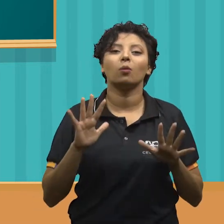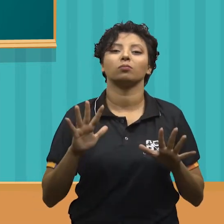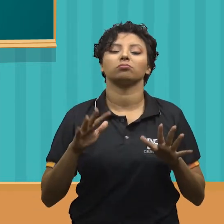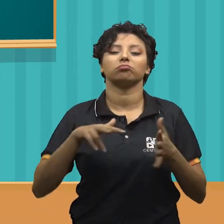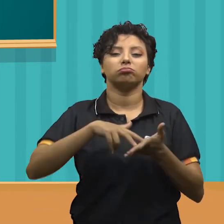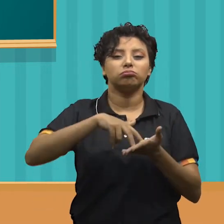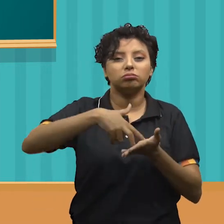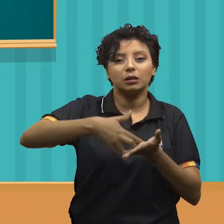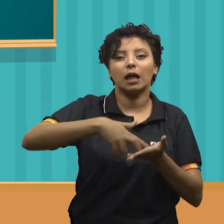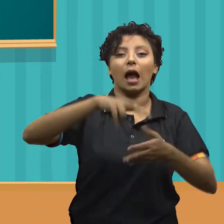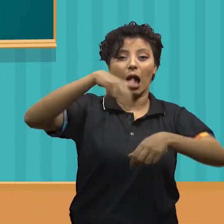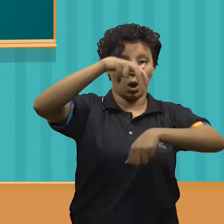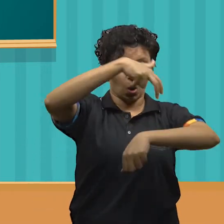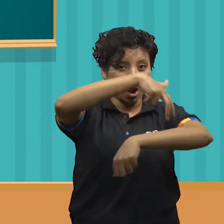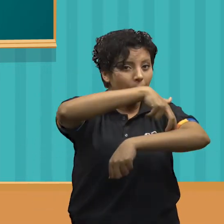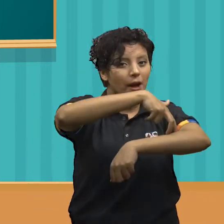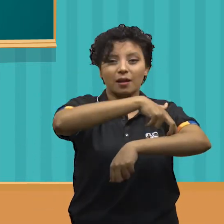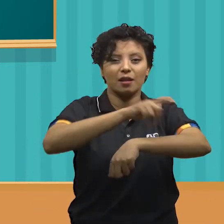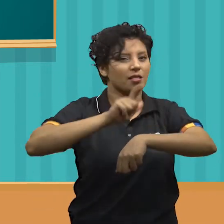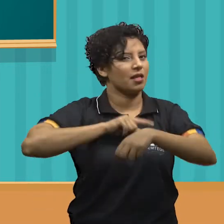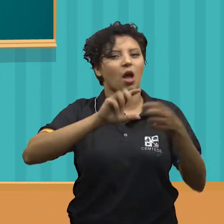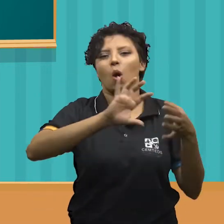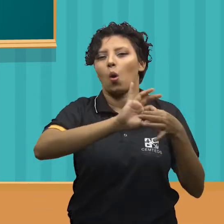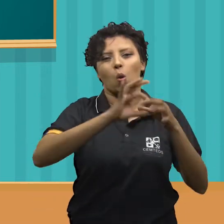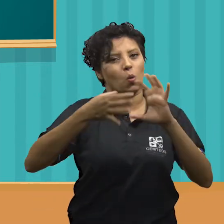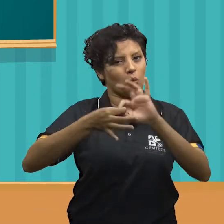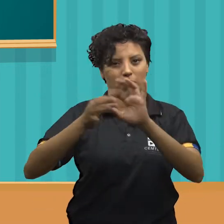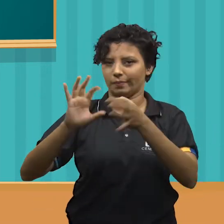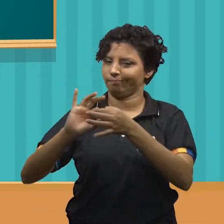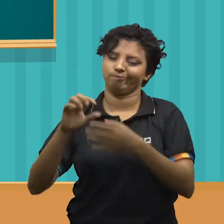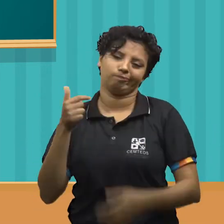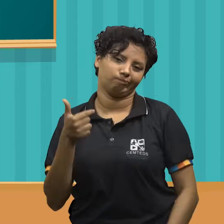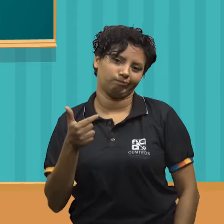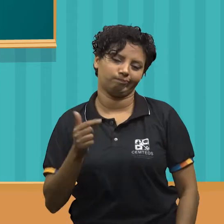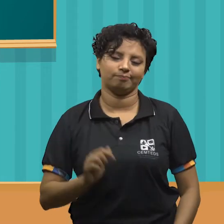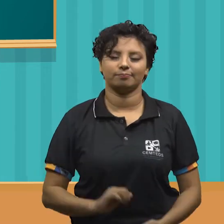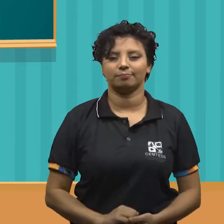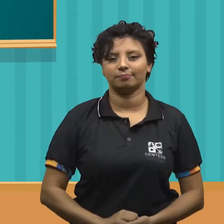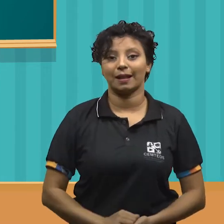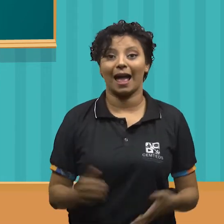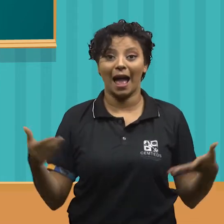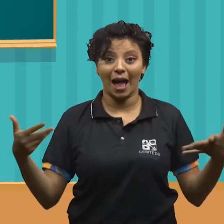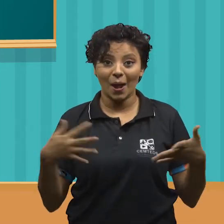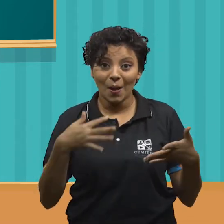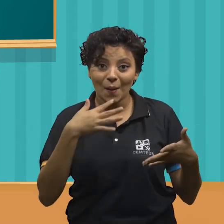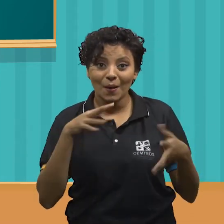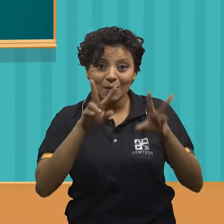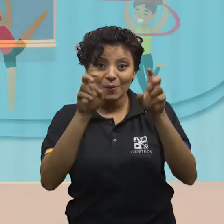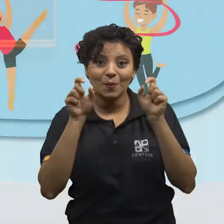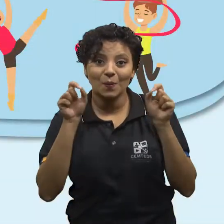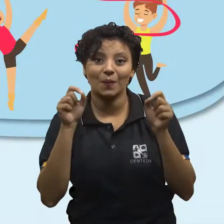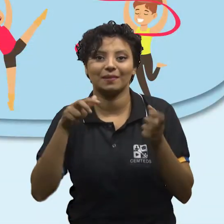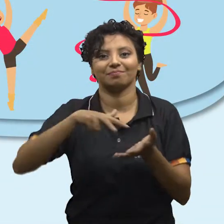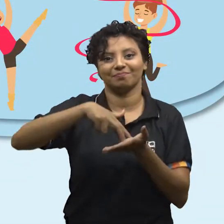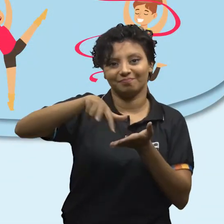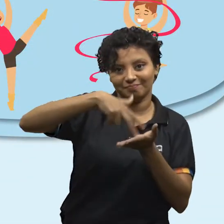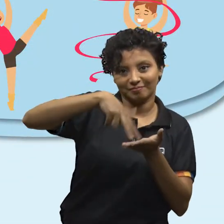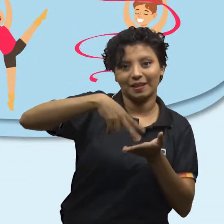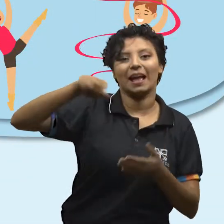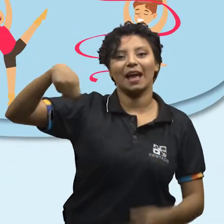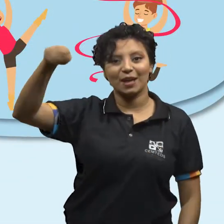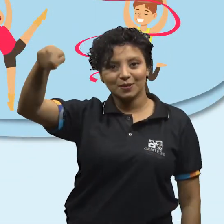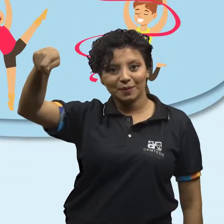ginástica acrobática ainda não faz parte dos esportes apresentados nos Jogos Olímpicos. Agora, vamos conhecer um pouco sobre a ginástica